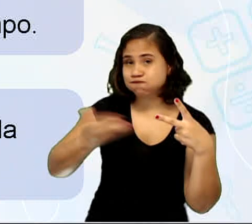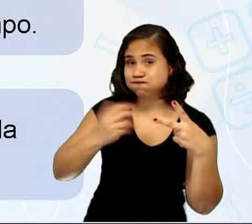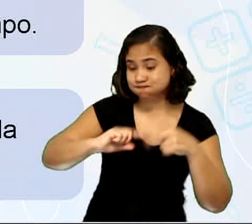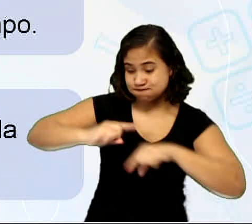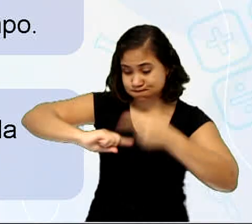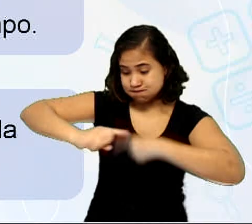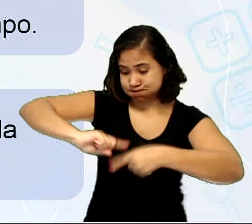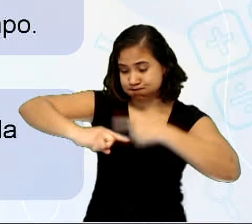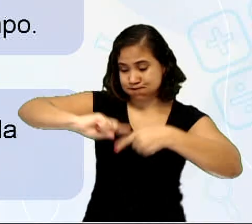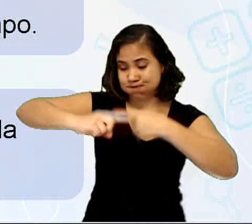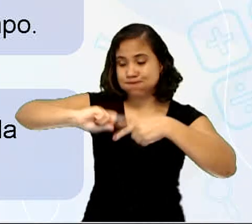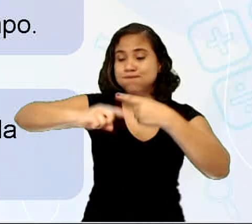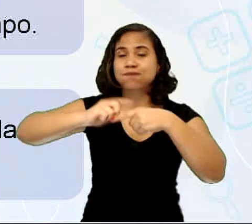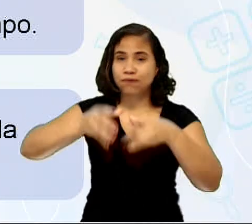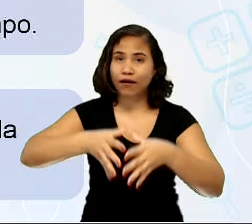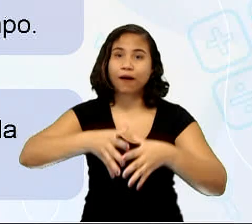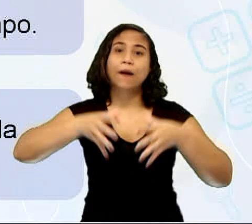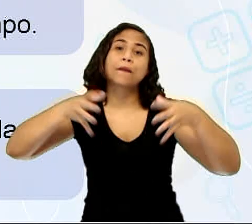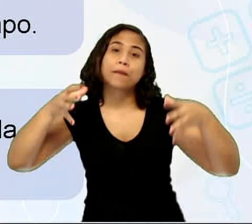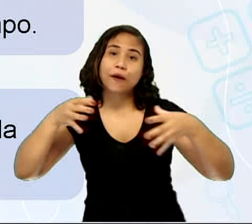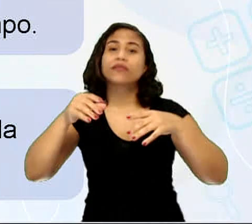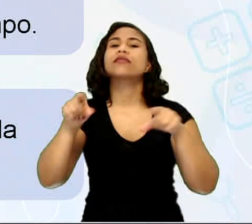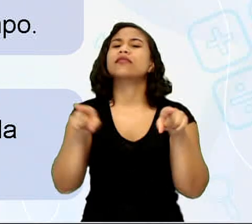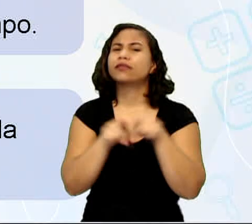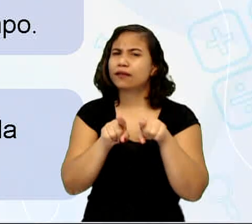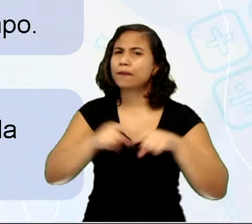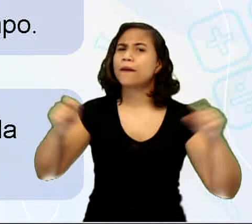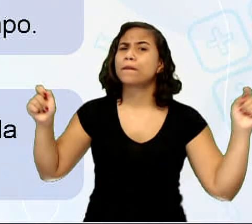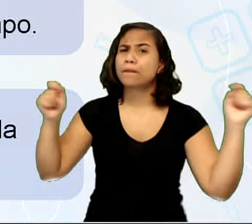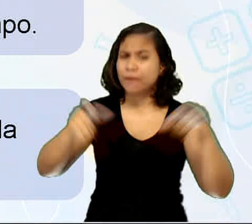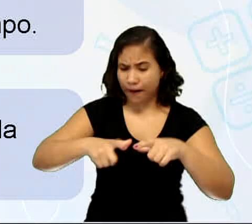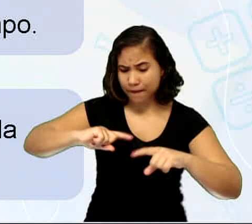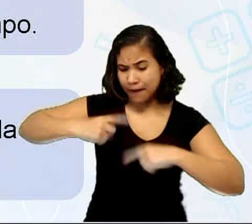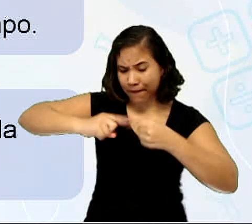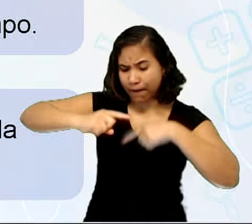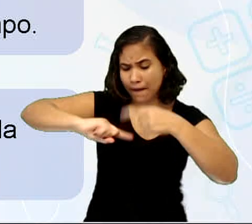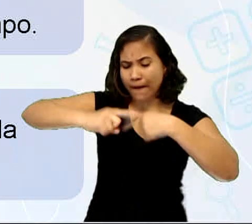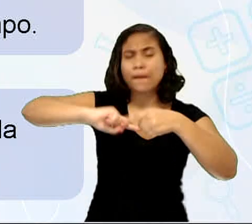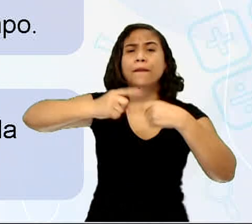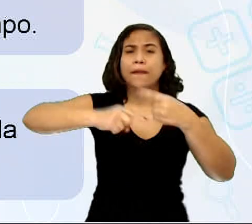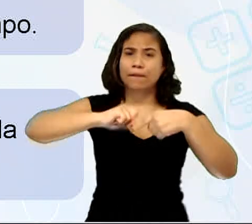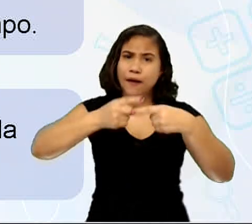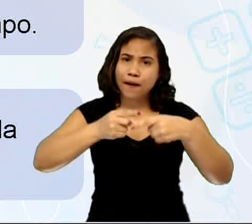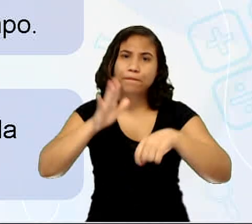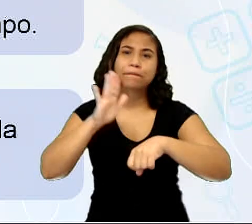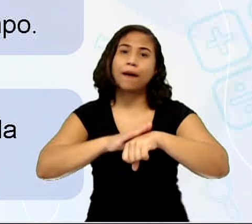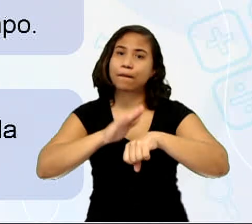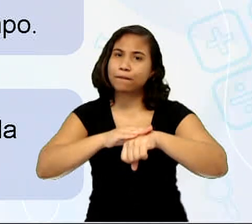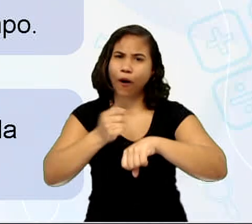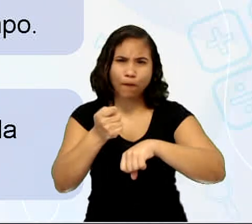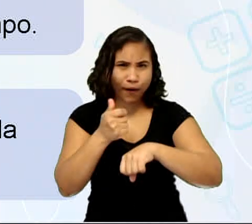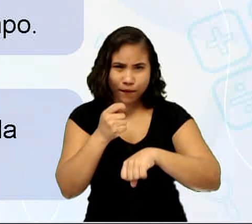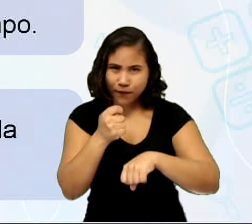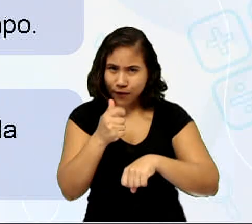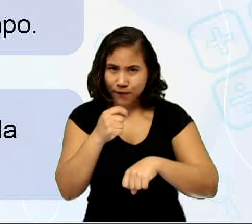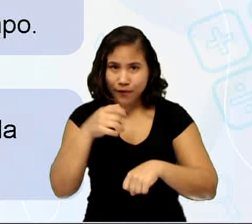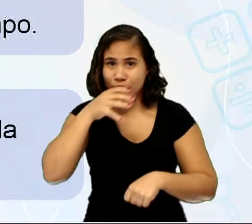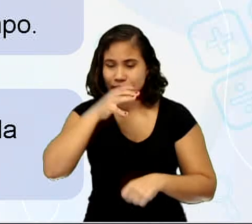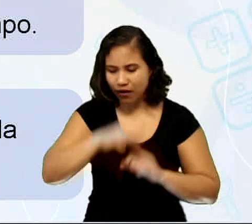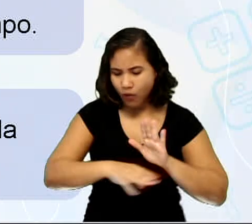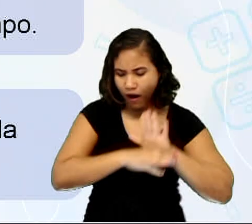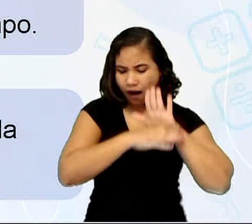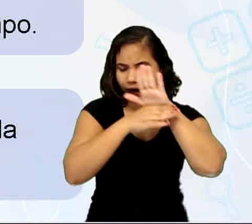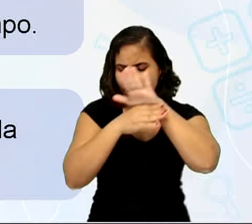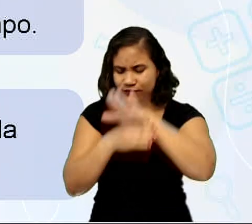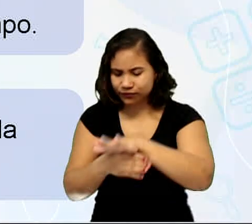pois aumenta também consideravelmente o número de micro-organismos em pouco tempo. O calor auxilia